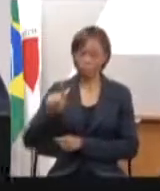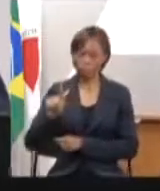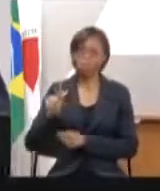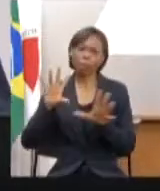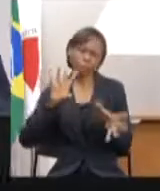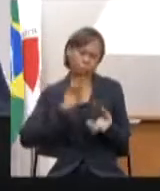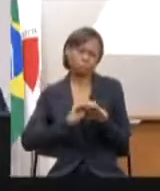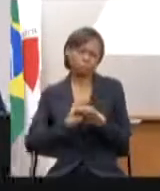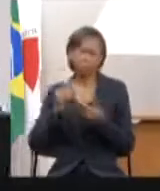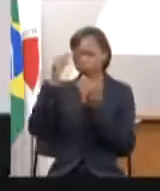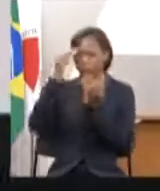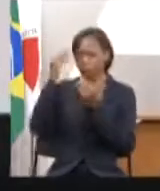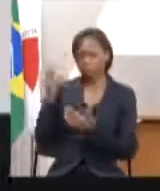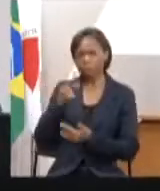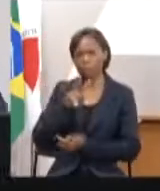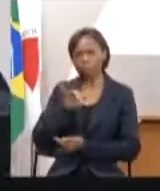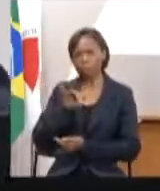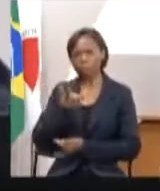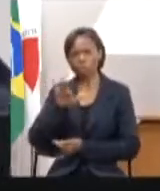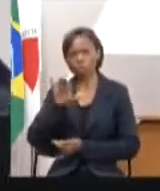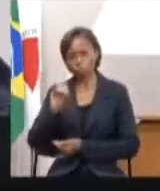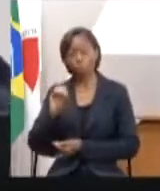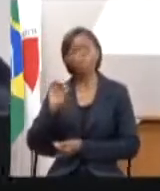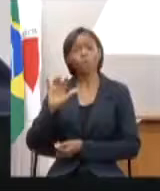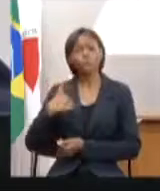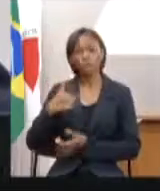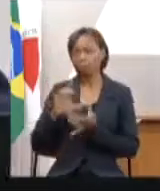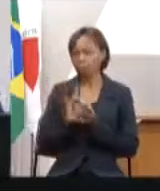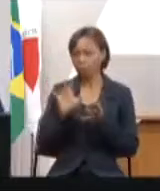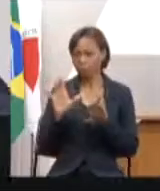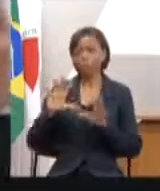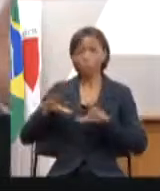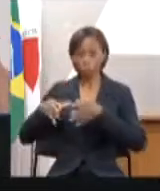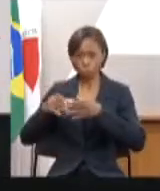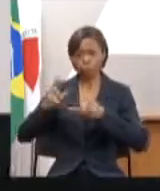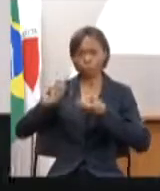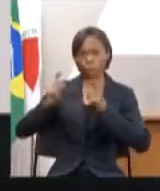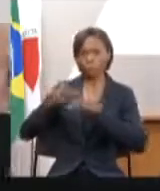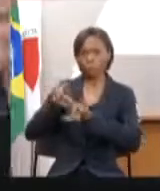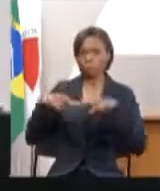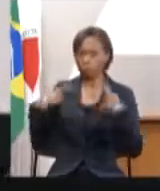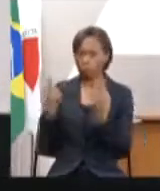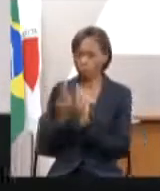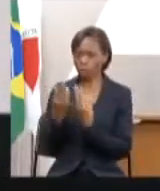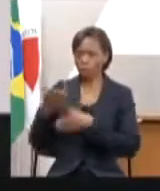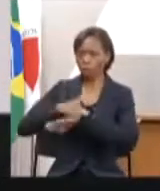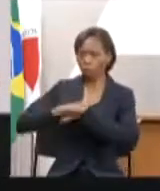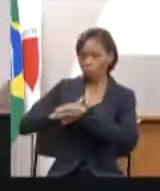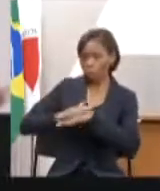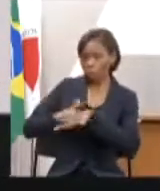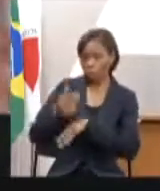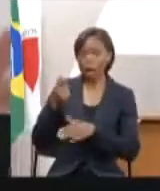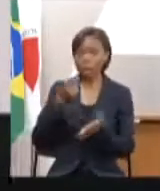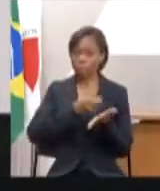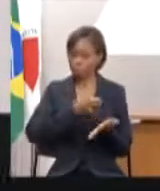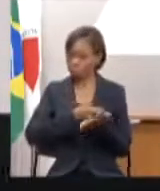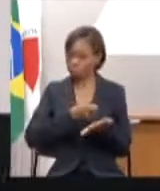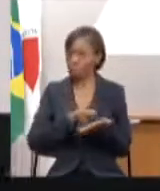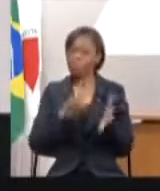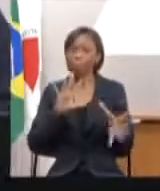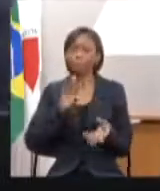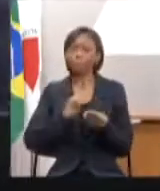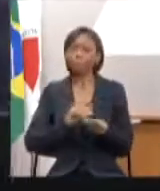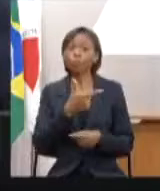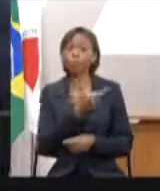agradeço e coloco aqui à disposição da gente fazer uma equipe para dialogar e cobrar isso para resumir dos